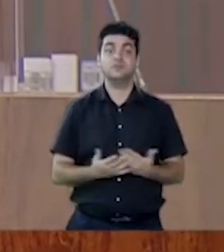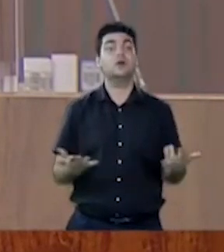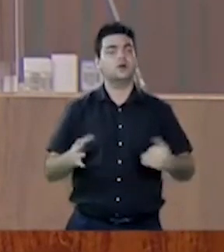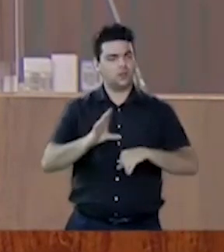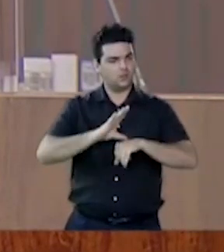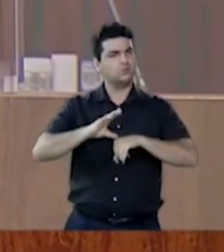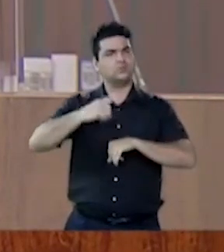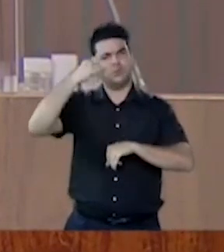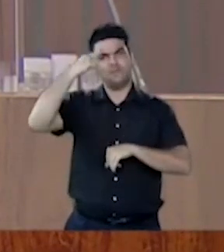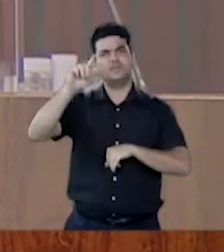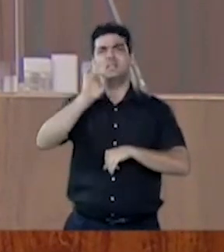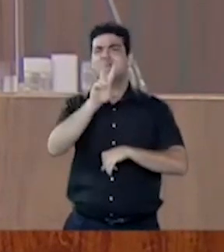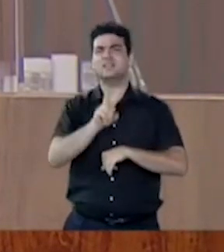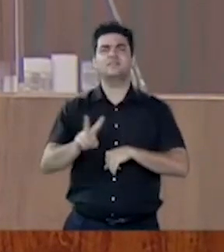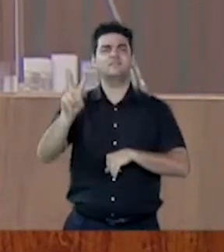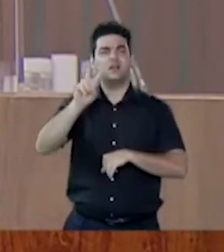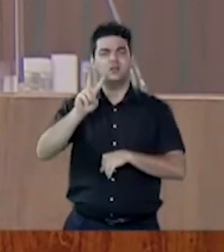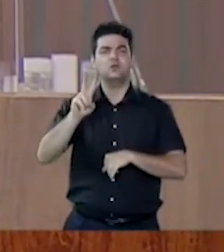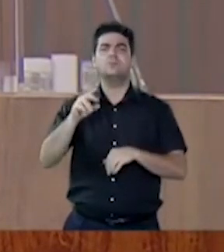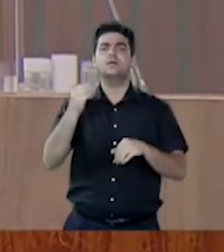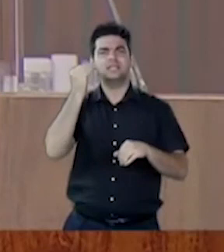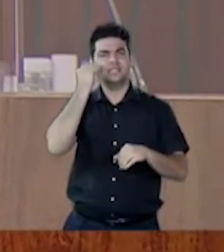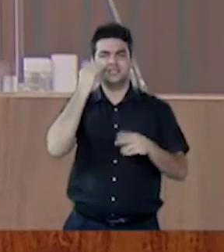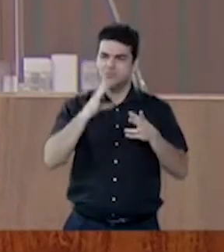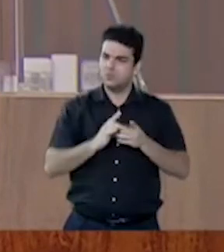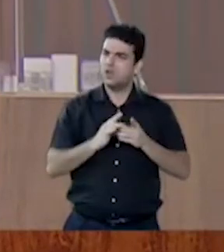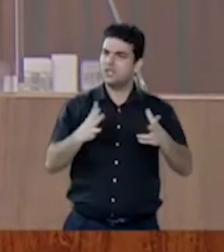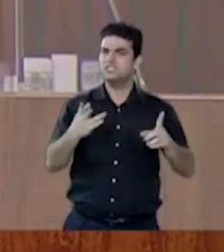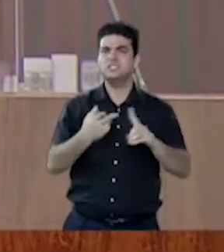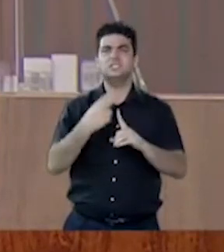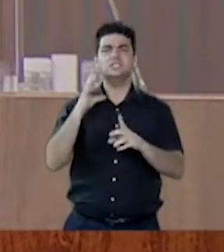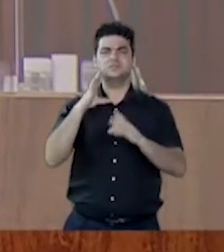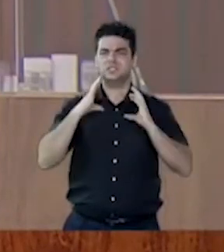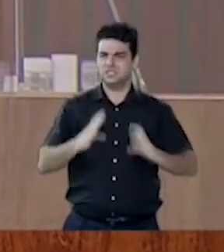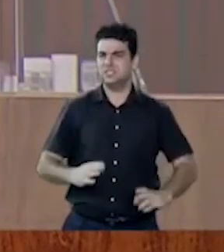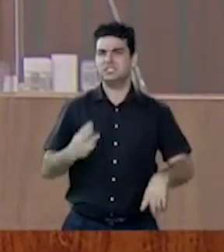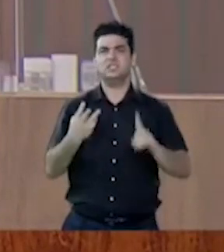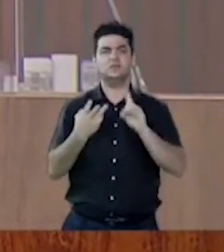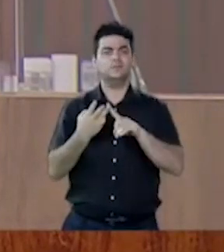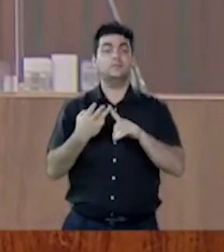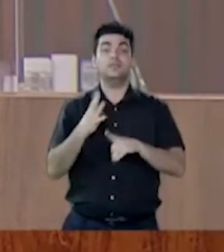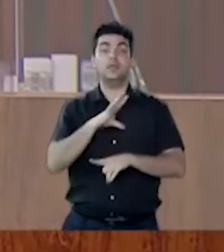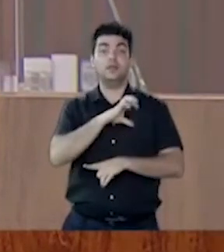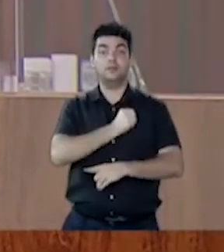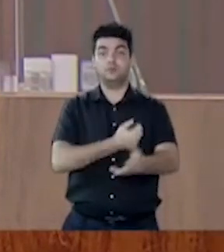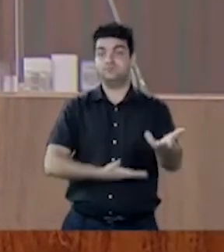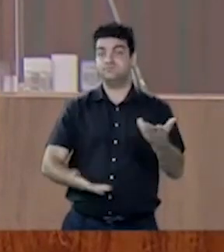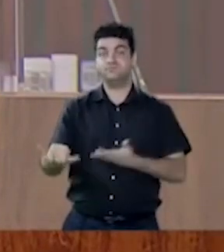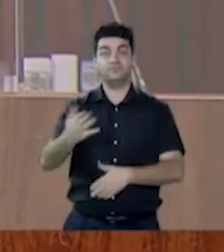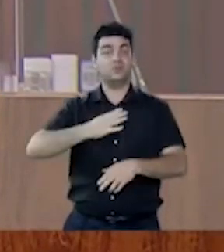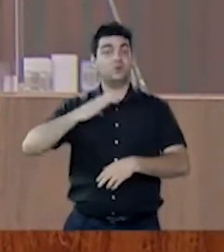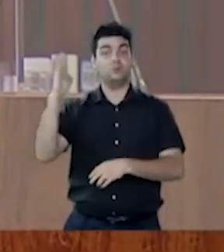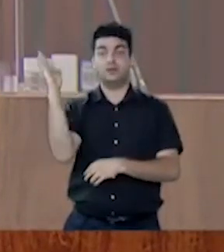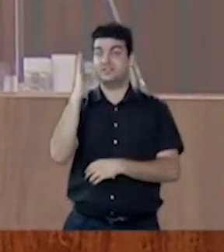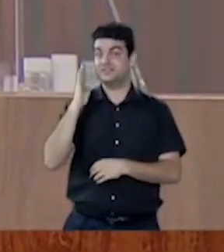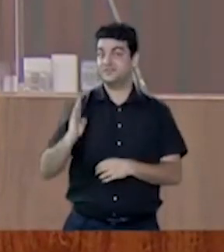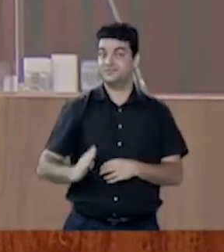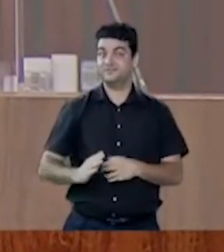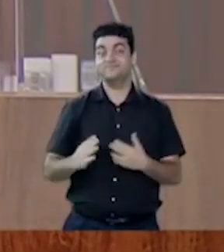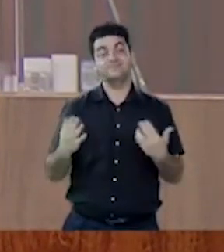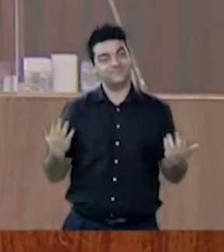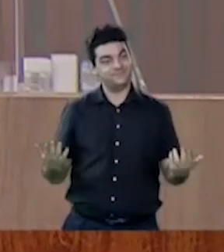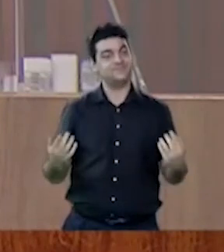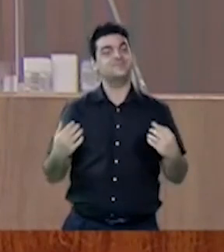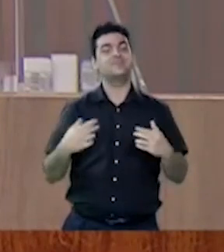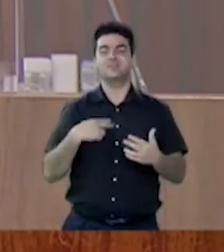Constituição os nossos valores pela democracia, pela cidadania e de amor ao Brasil. Assim é